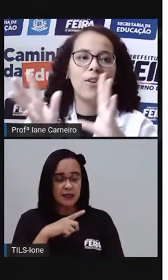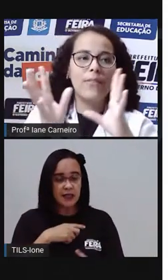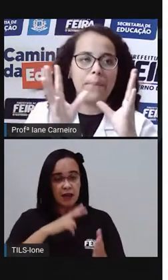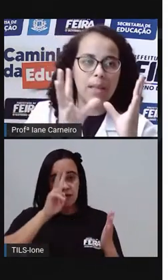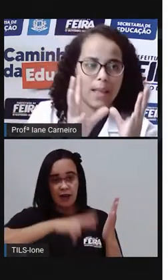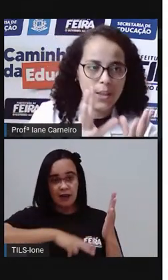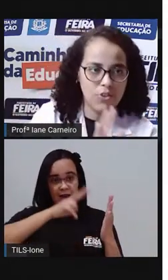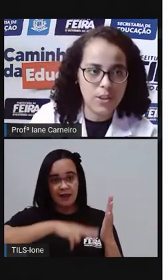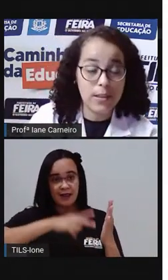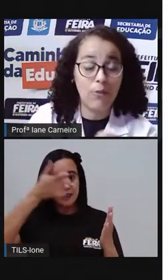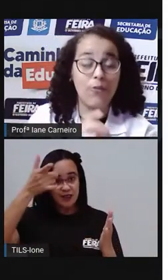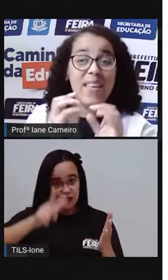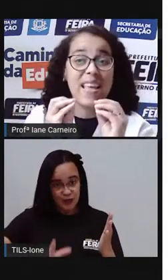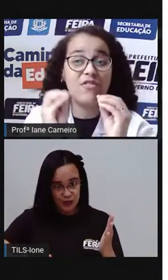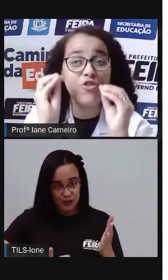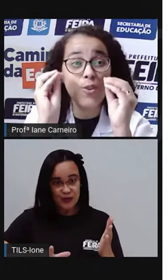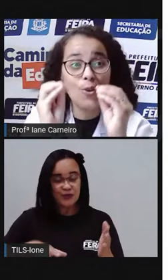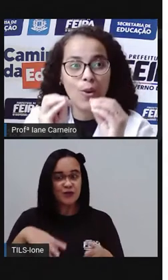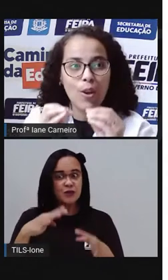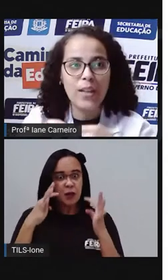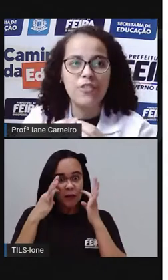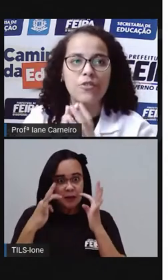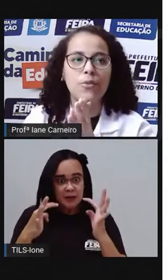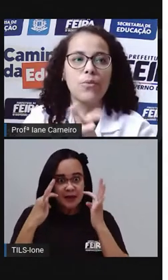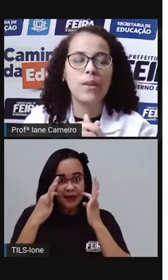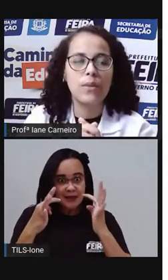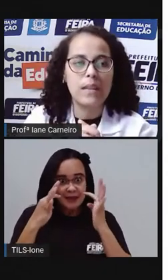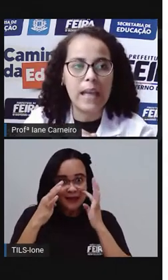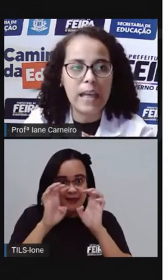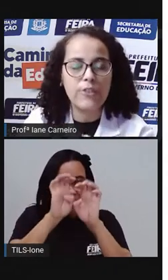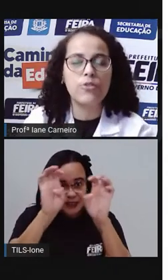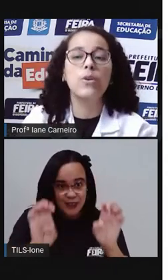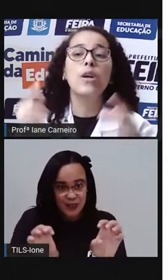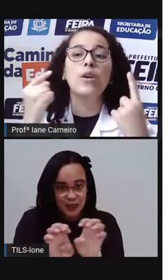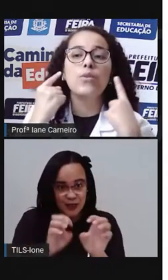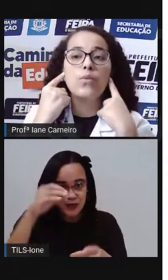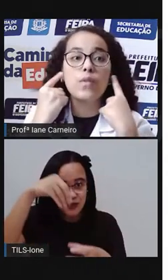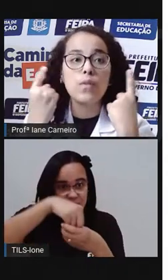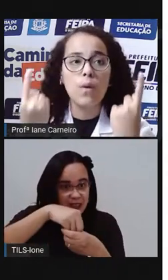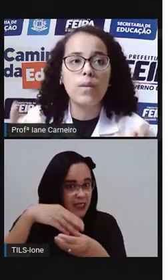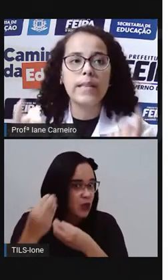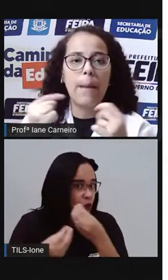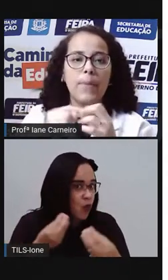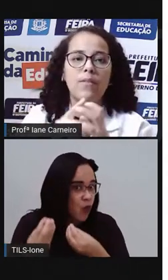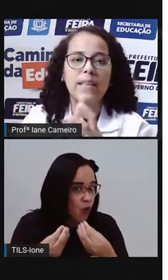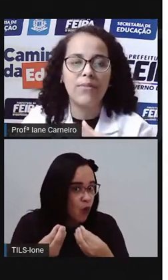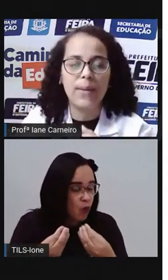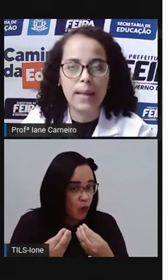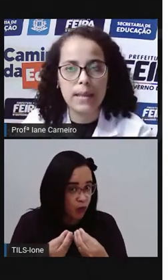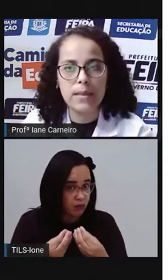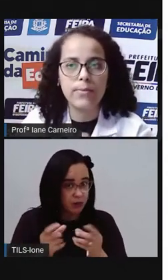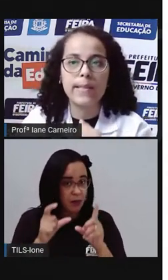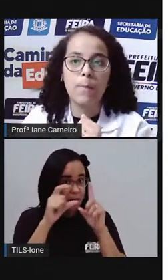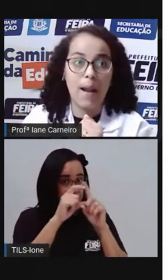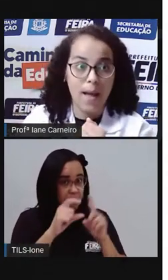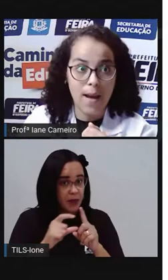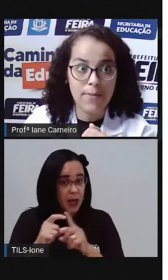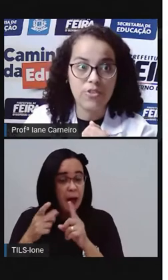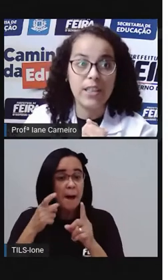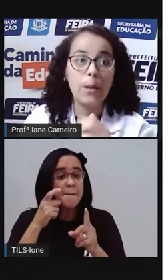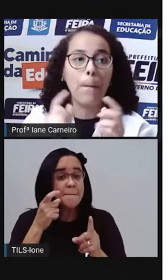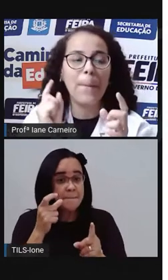ler novamente. Então, fiquem de olho na estrutura do texto, nos sons que a Pró vai estar falando, das